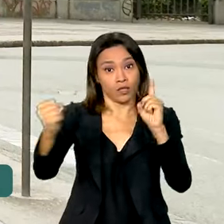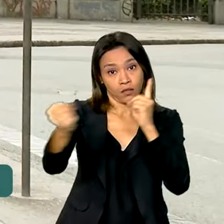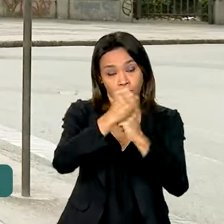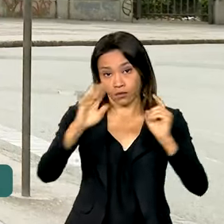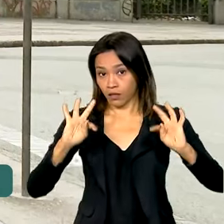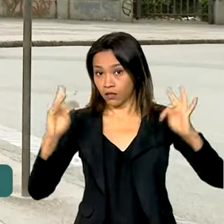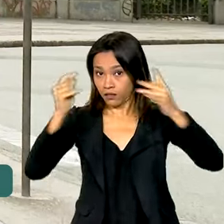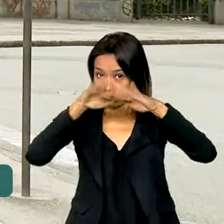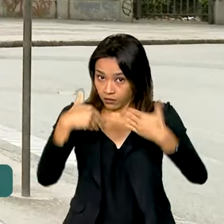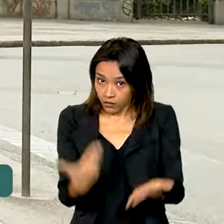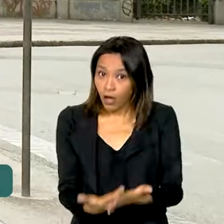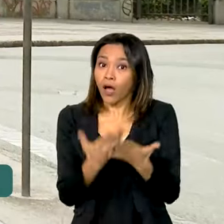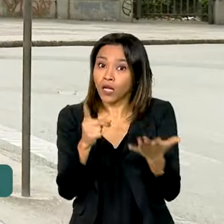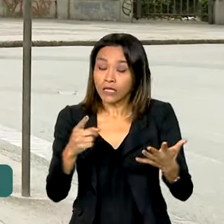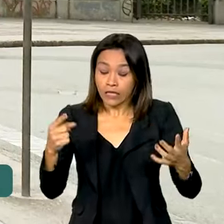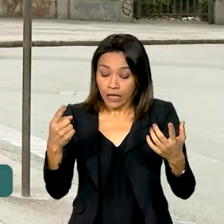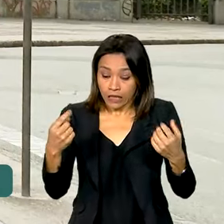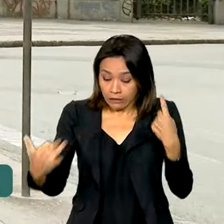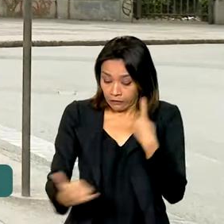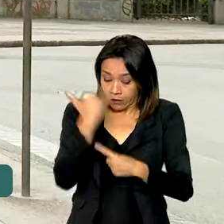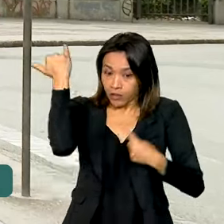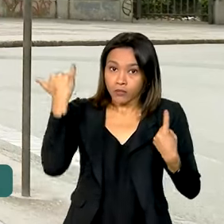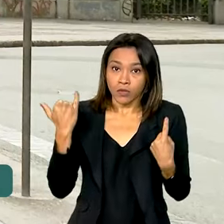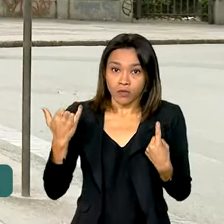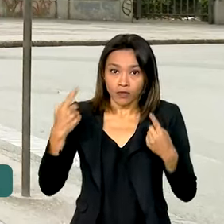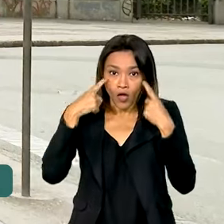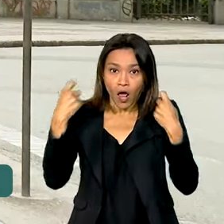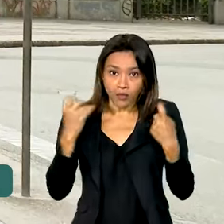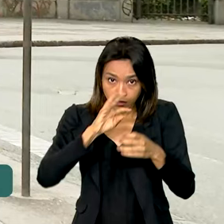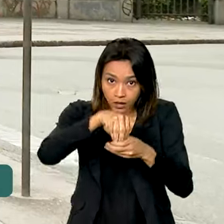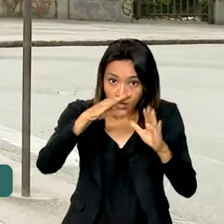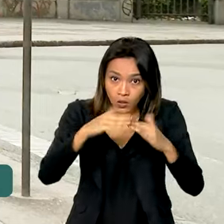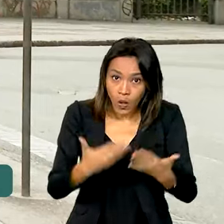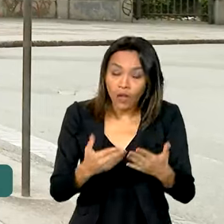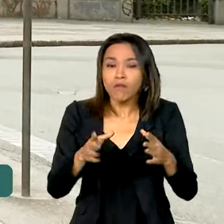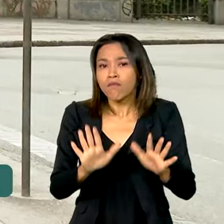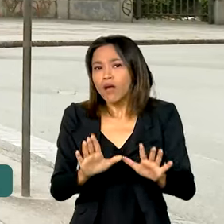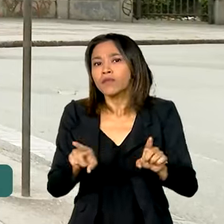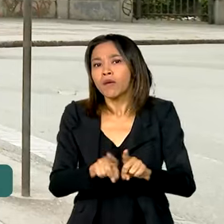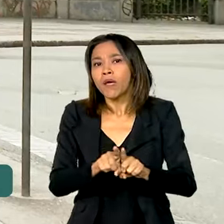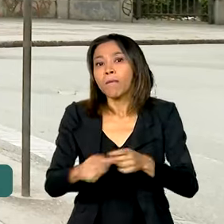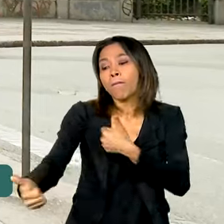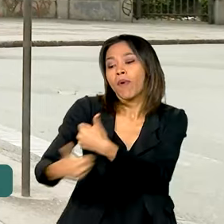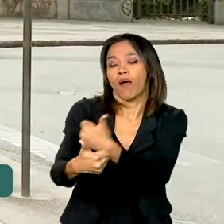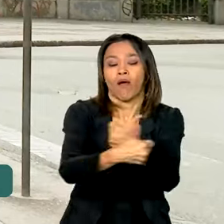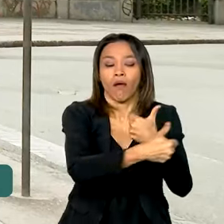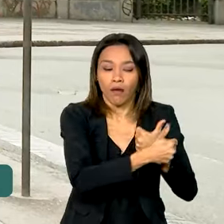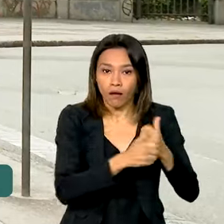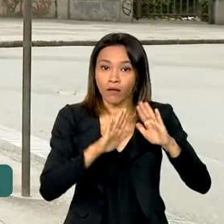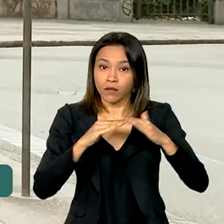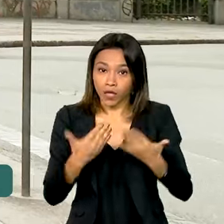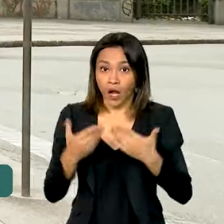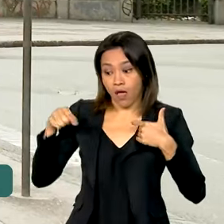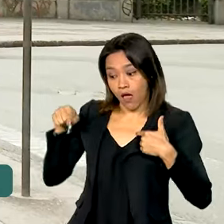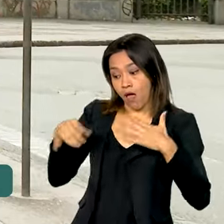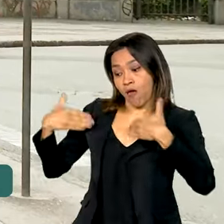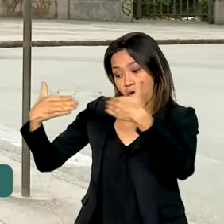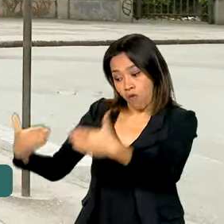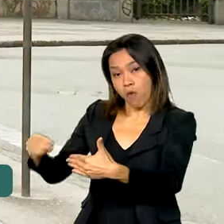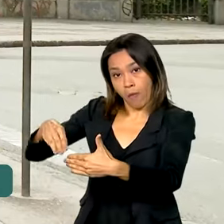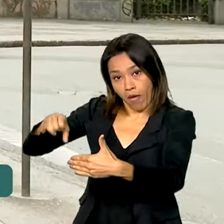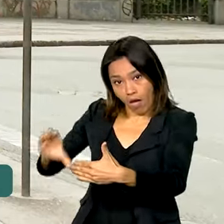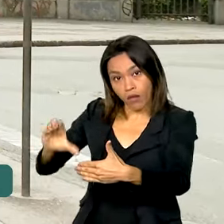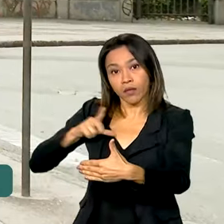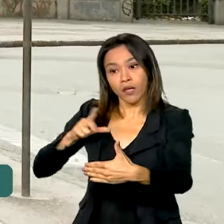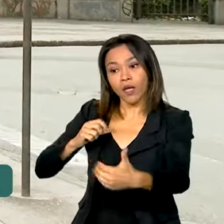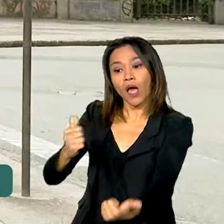que é vítima da violência que pode surgir dentro da escola, mas não somente ali, como também do entorno. Além do MEC, a iniciativa envolve ainda